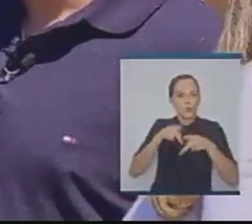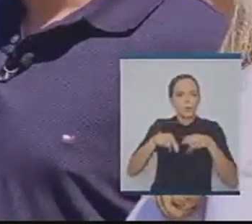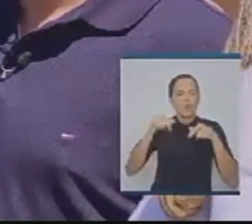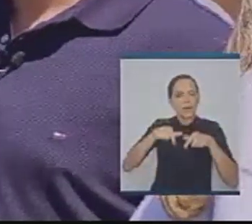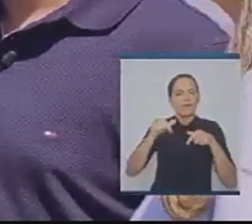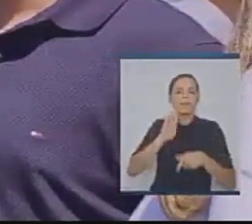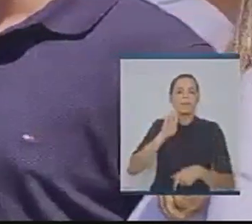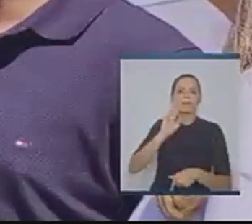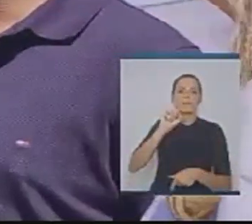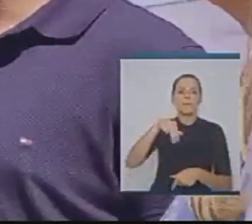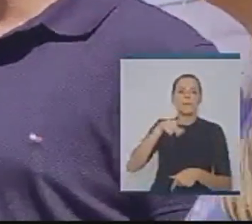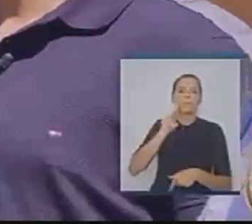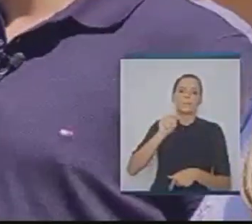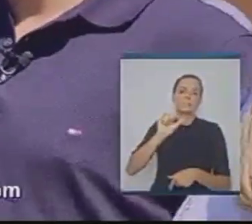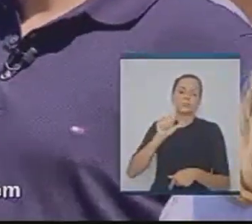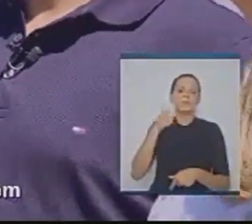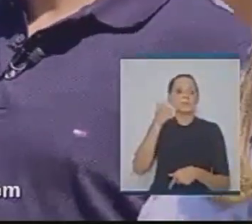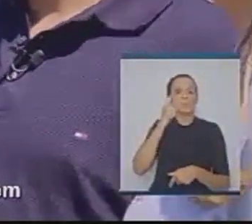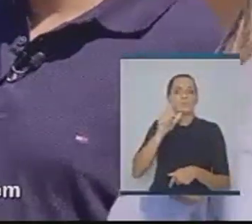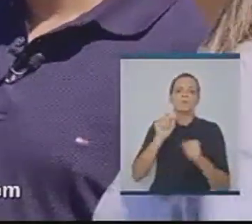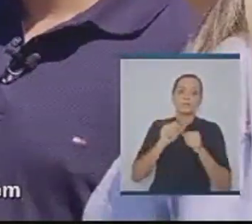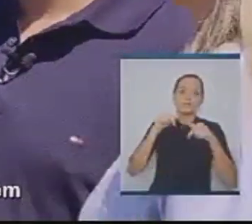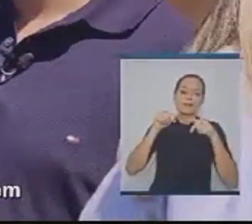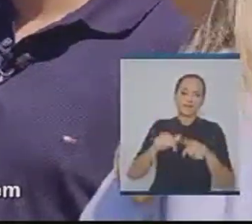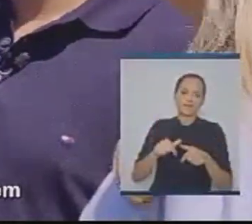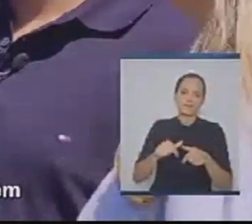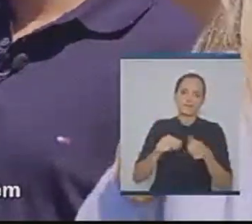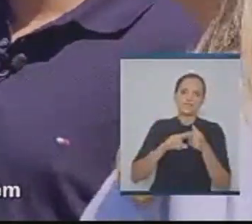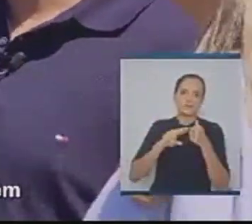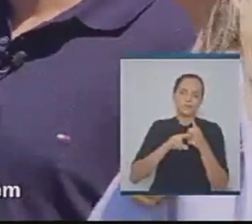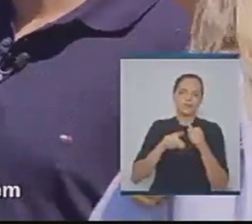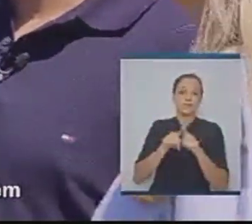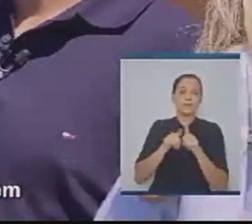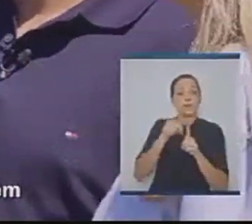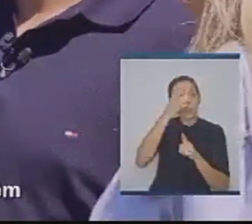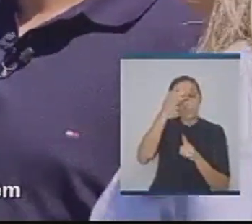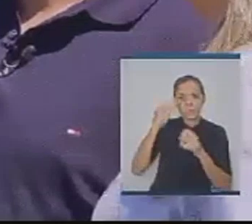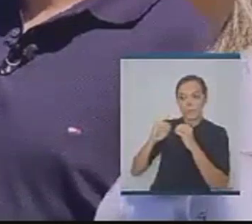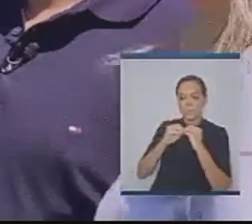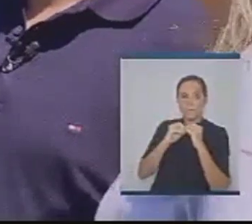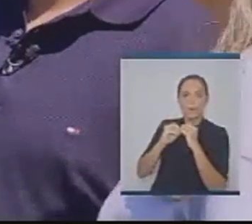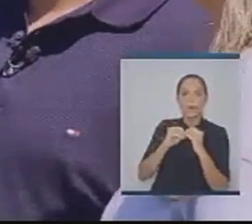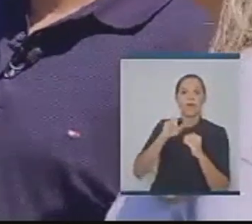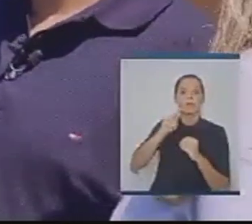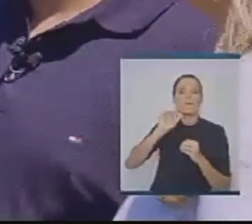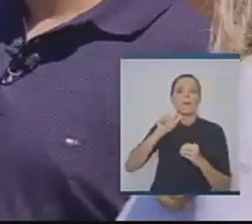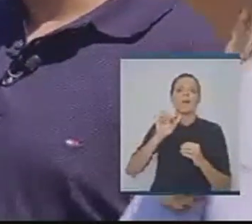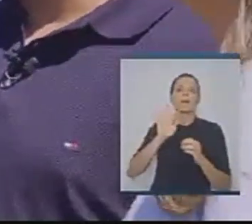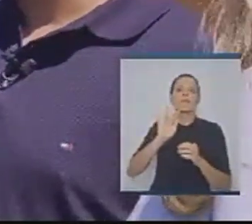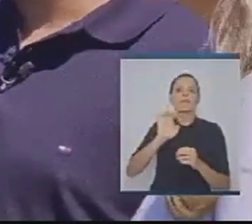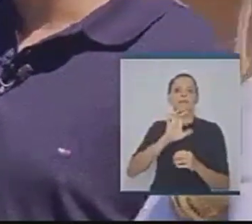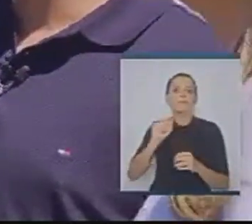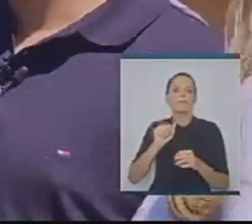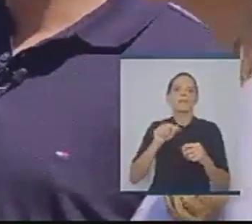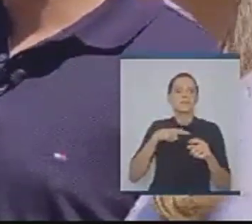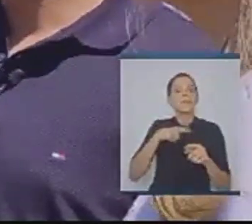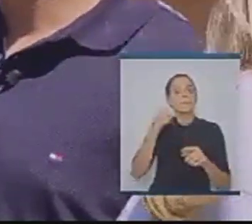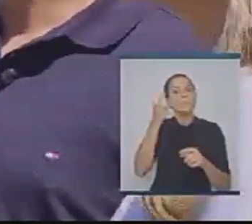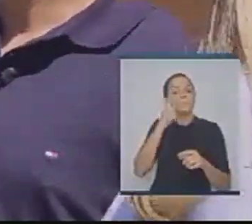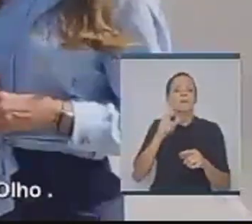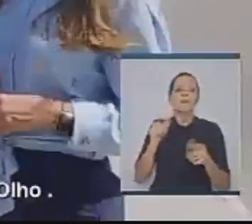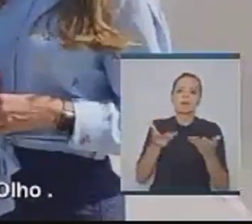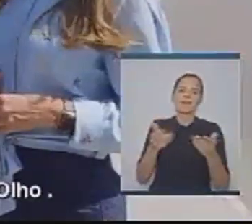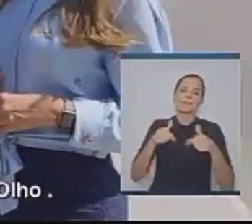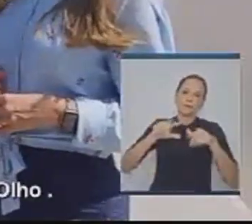também do Parque dos Ferreira, lá na região do Alto 15, receberam um grande presente também. Que a UPA de lá é igual daqui. É o mesmo projeto